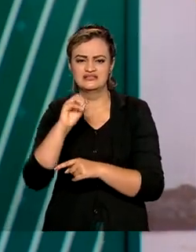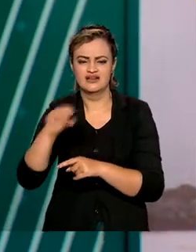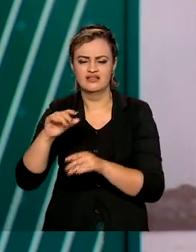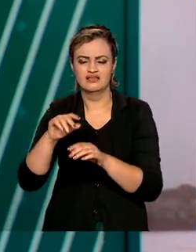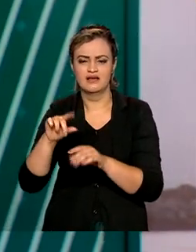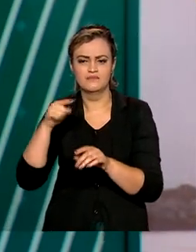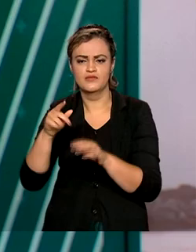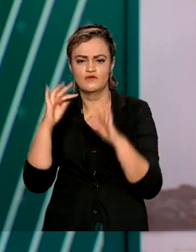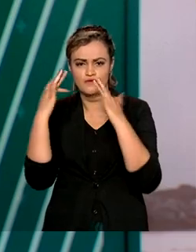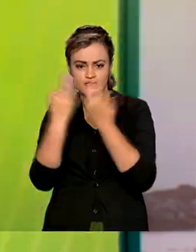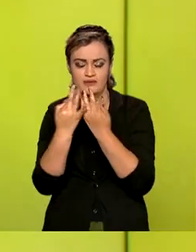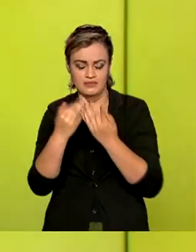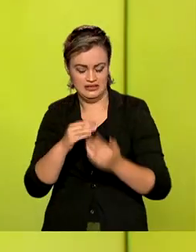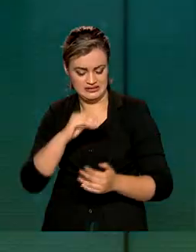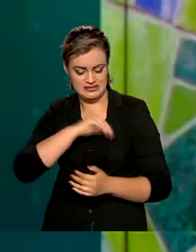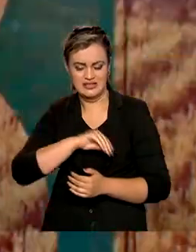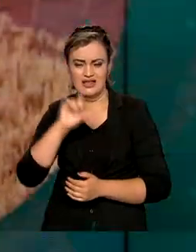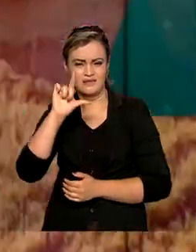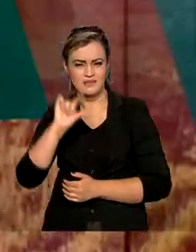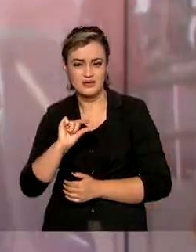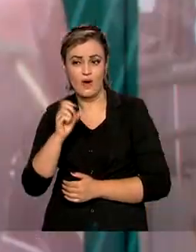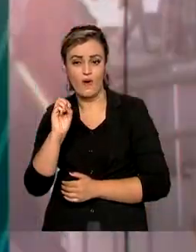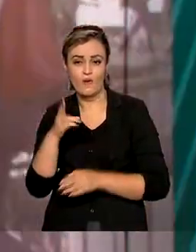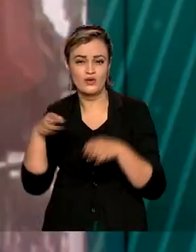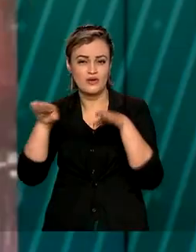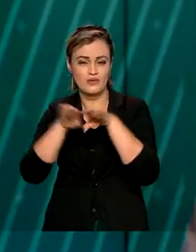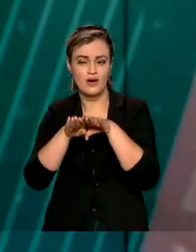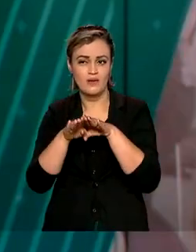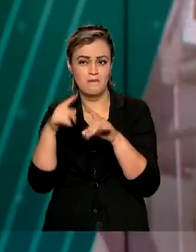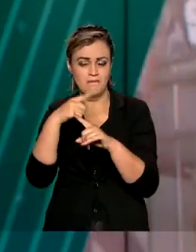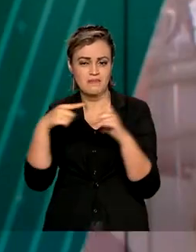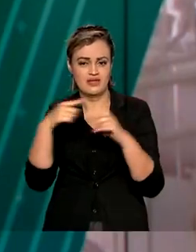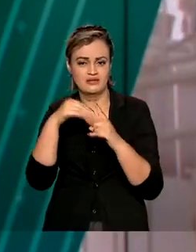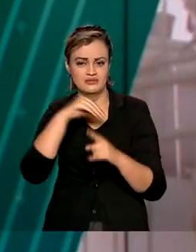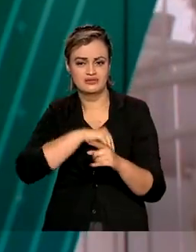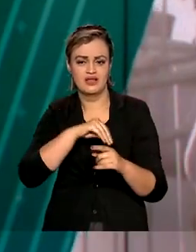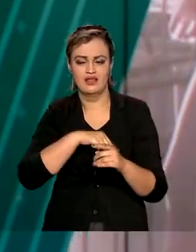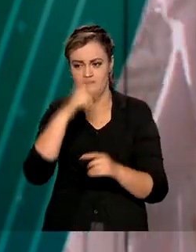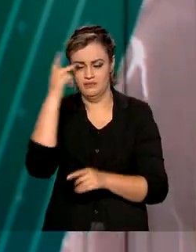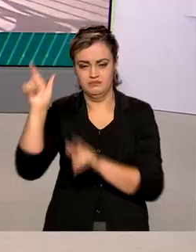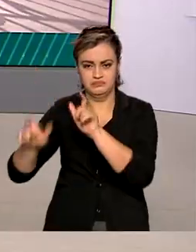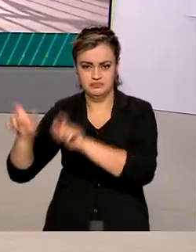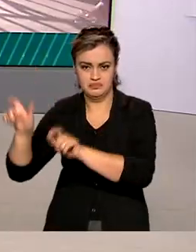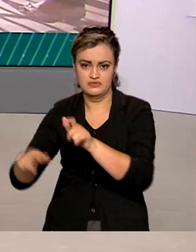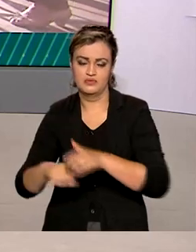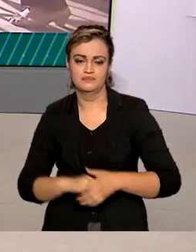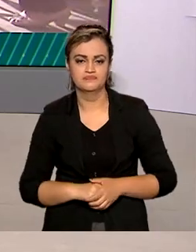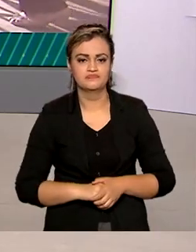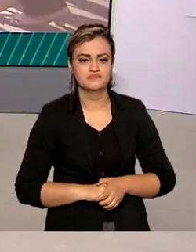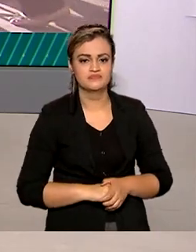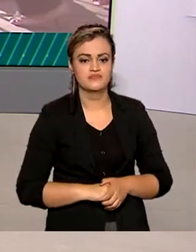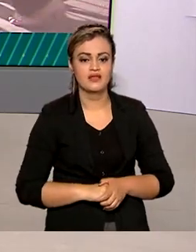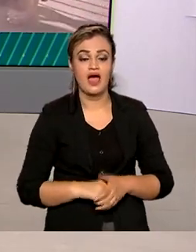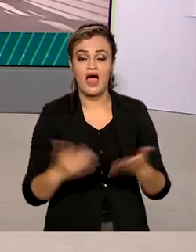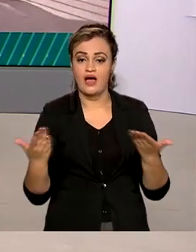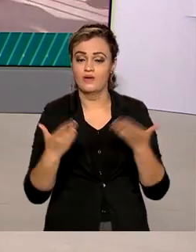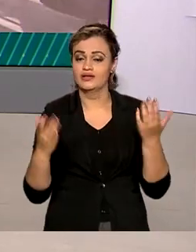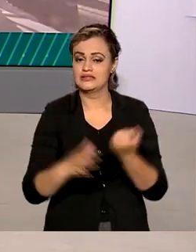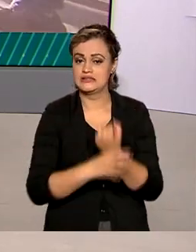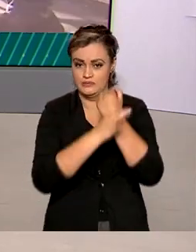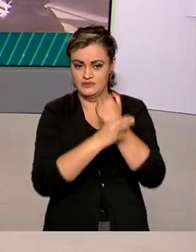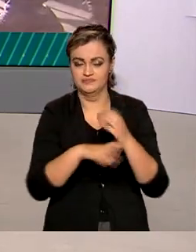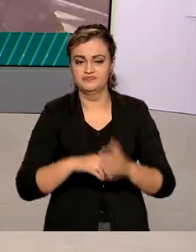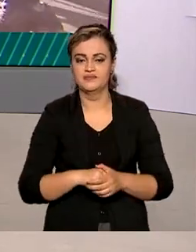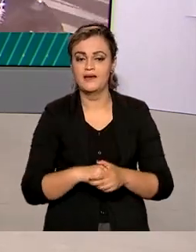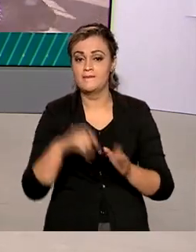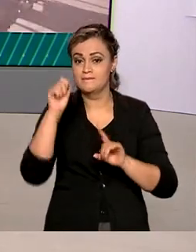Único com renda mensal menor ou igual a meio salário mínimo por pessoa. Vamos falar agora de segurança. Por